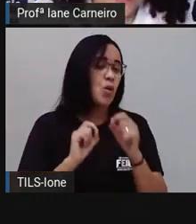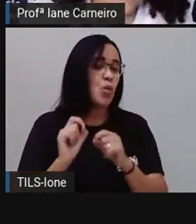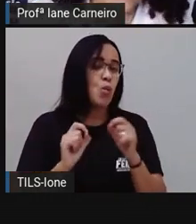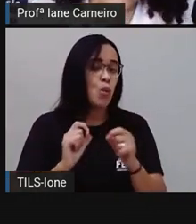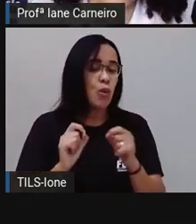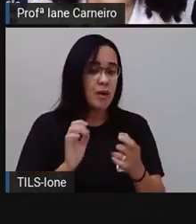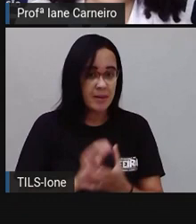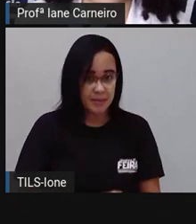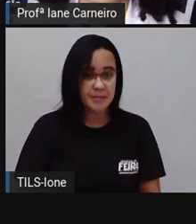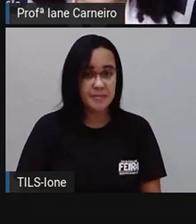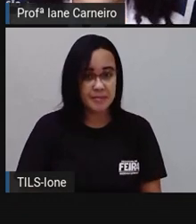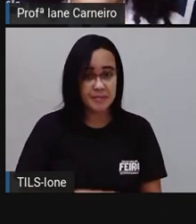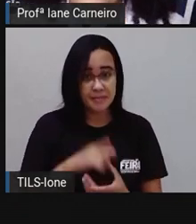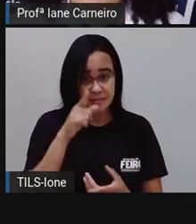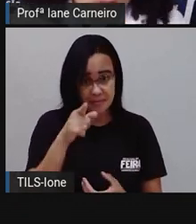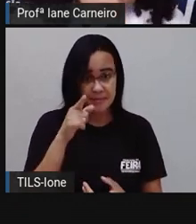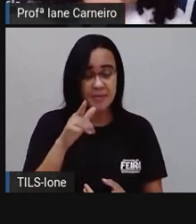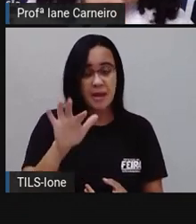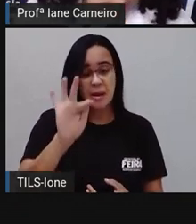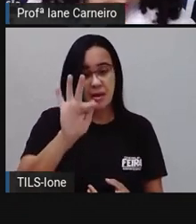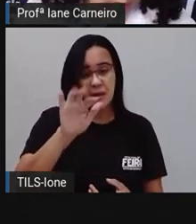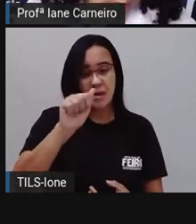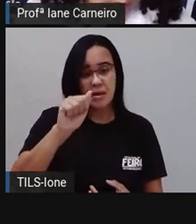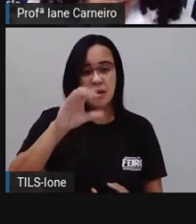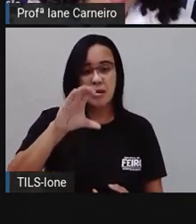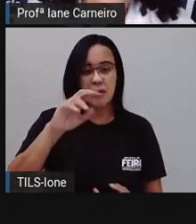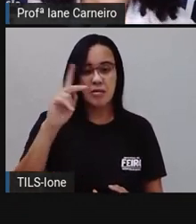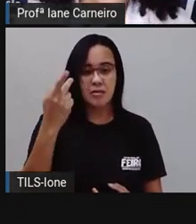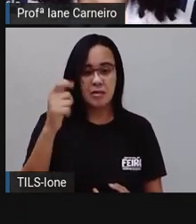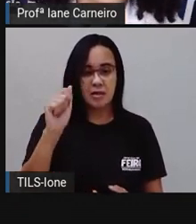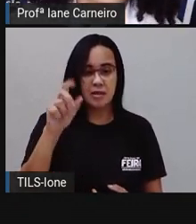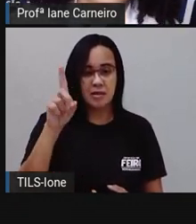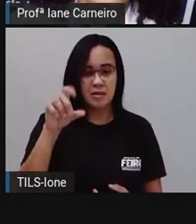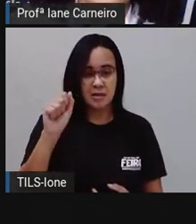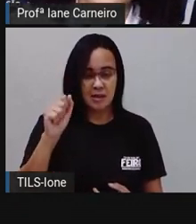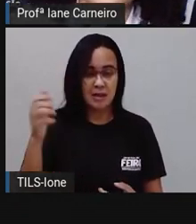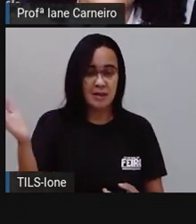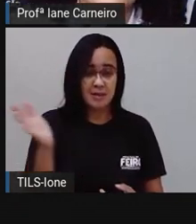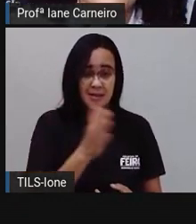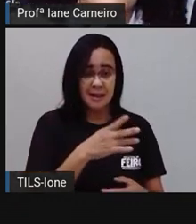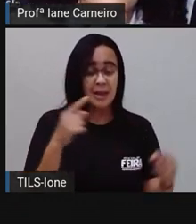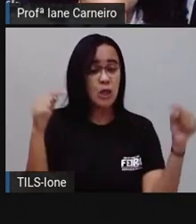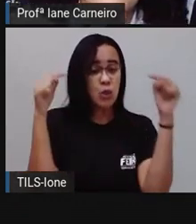fachada, rimando com entrada, ó.